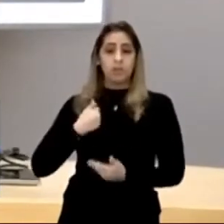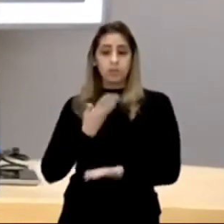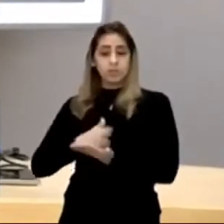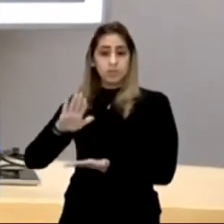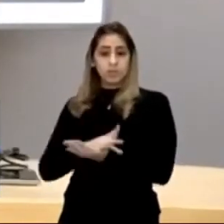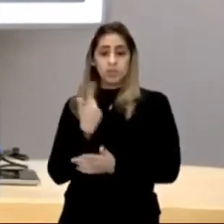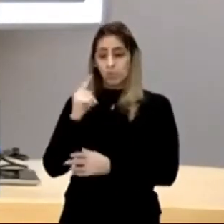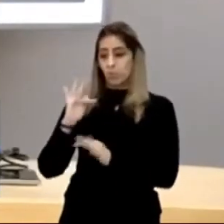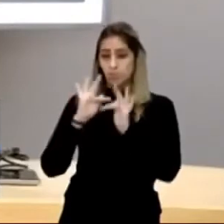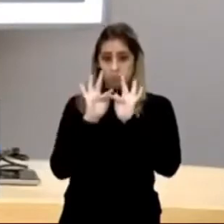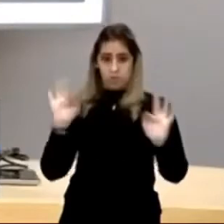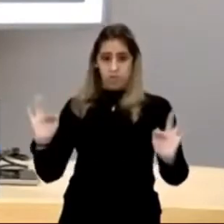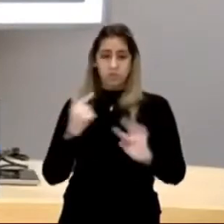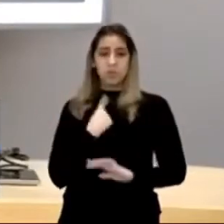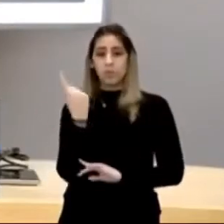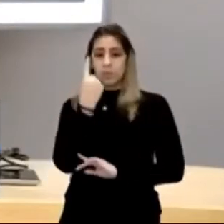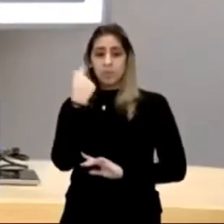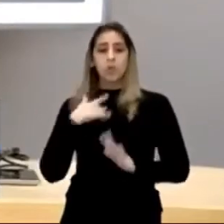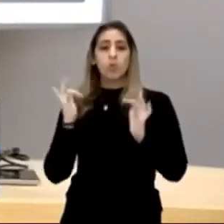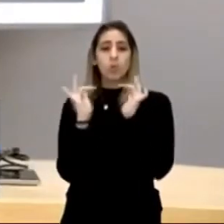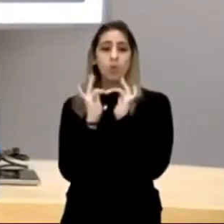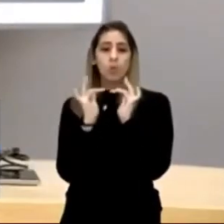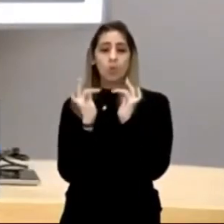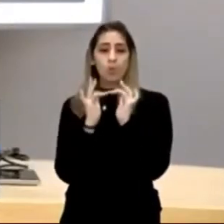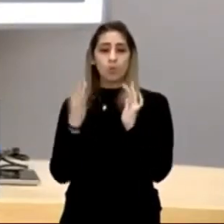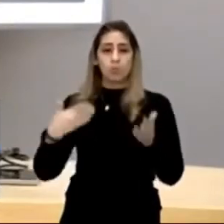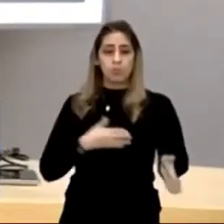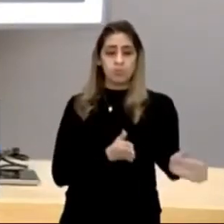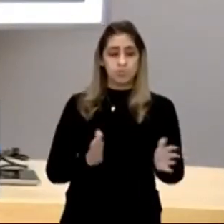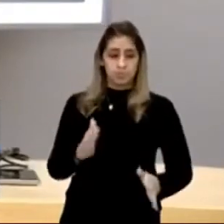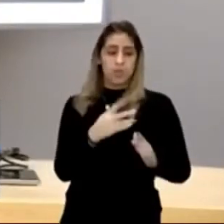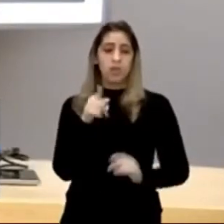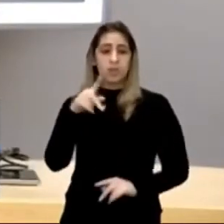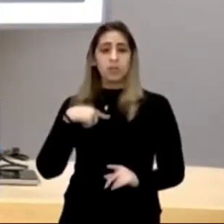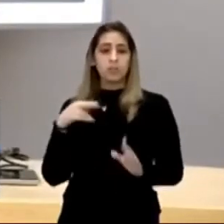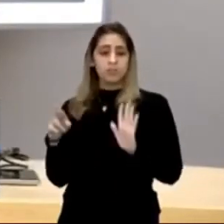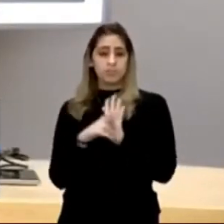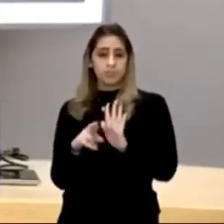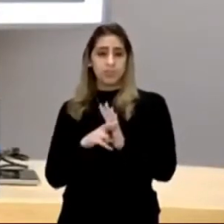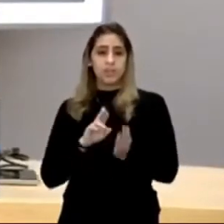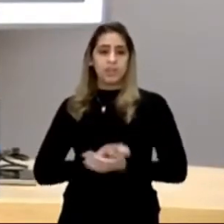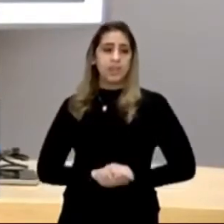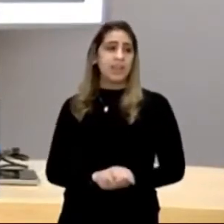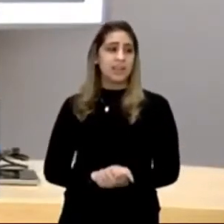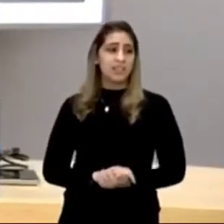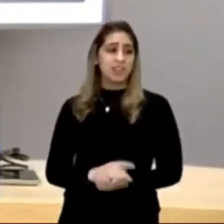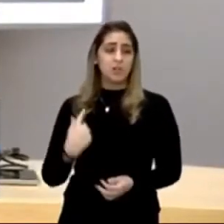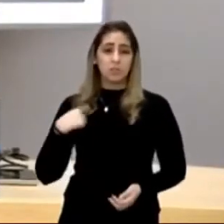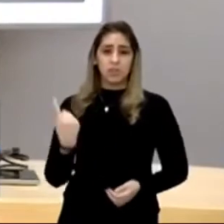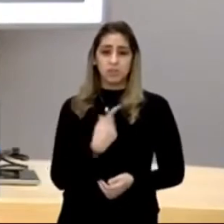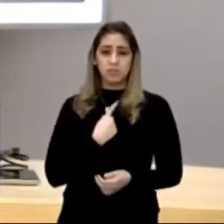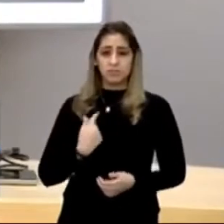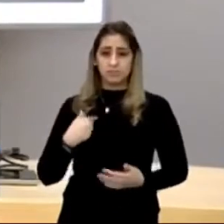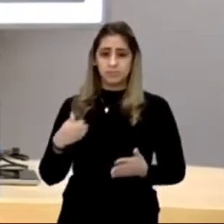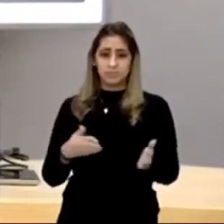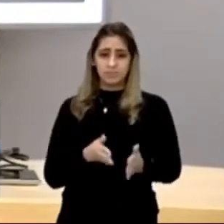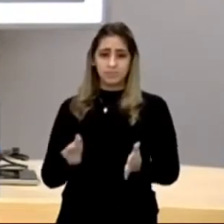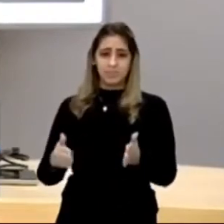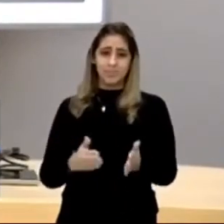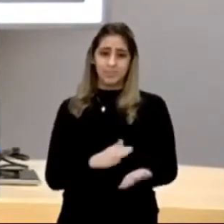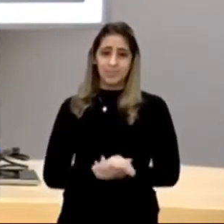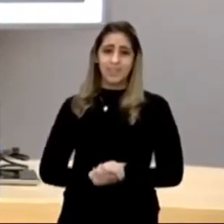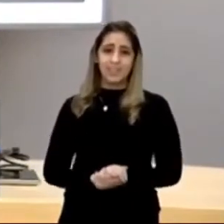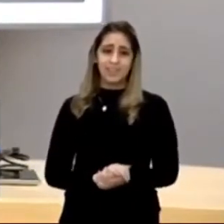trecho, que é o primeiro contato, que o Caminha retrata, entre os indígenas, e os europeus, o primeiro